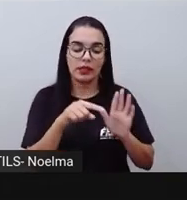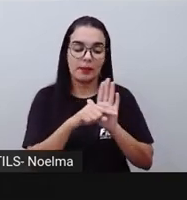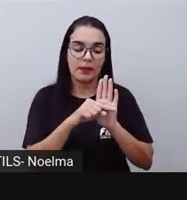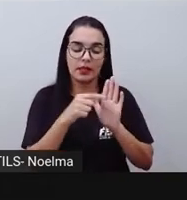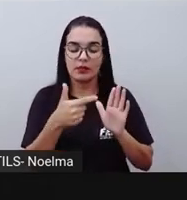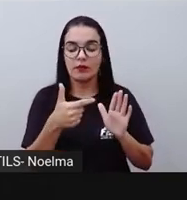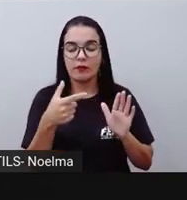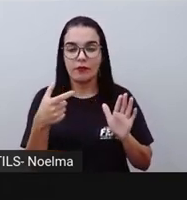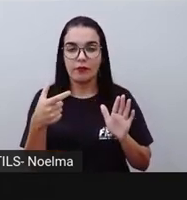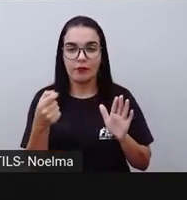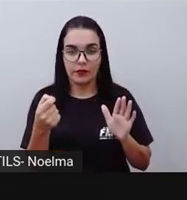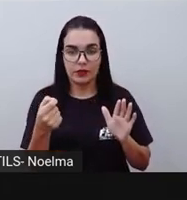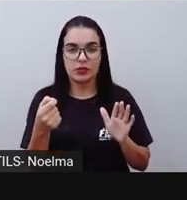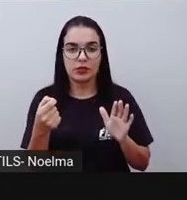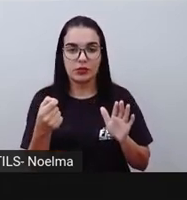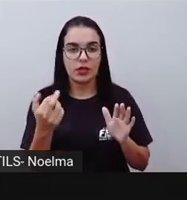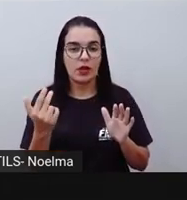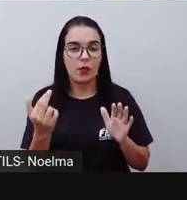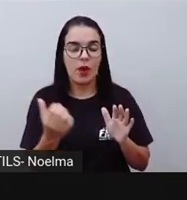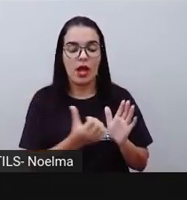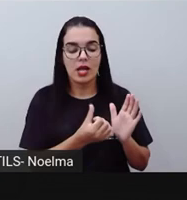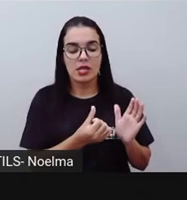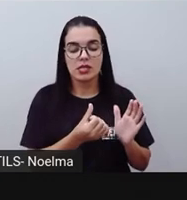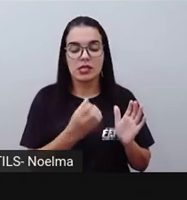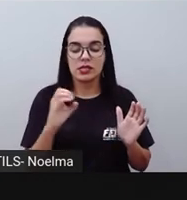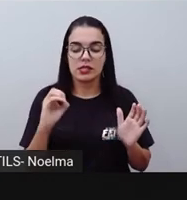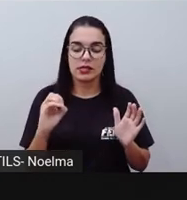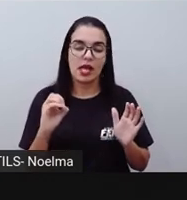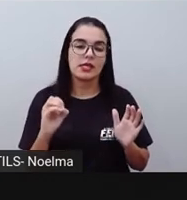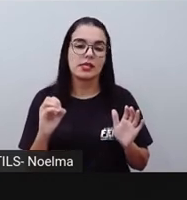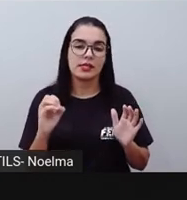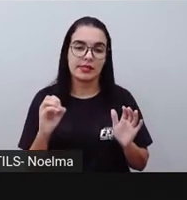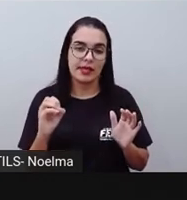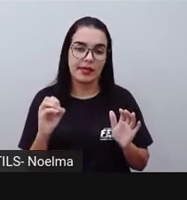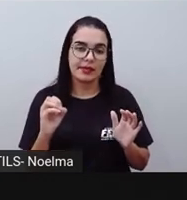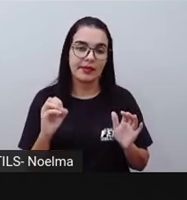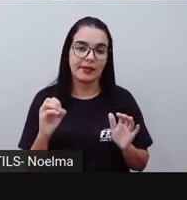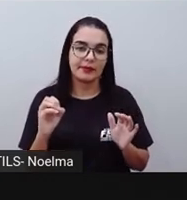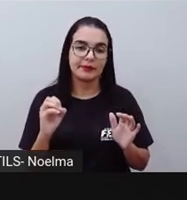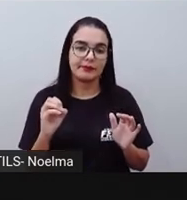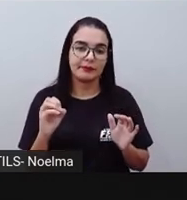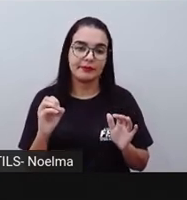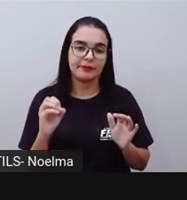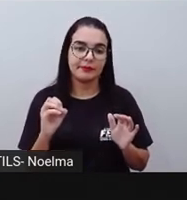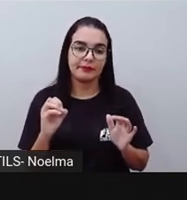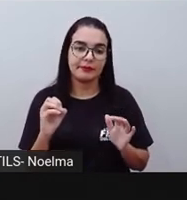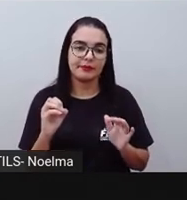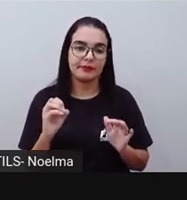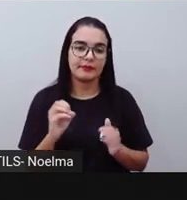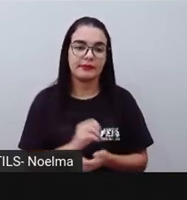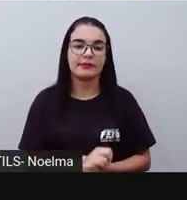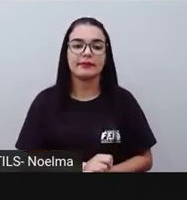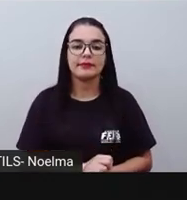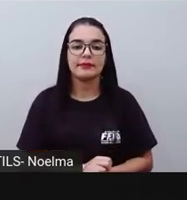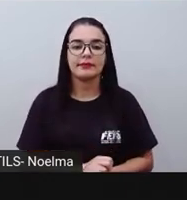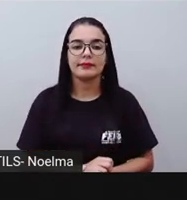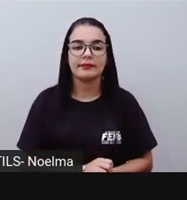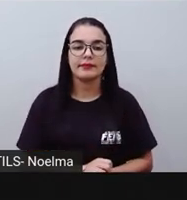20. Quando eu encontro o resultado aqui, 8 menos 2 é 6. Se é dezena, não é 6, é 60.